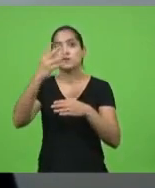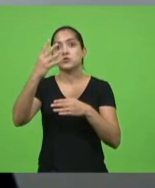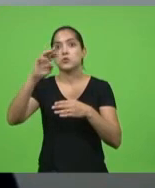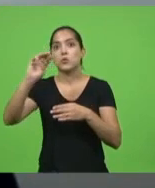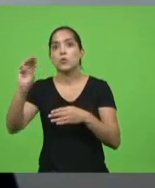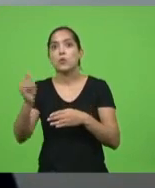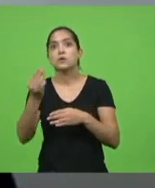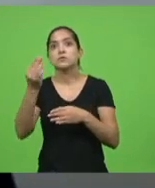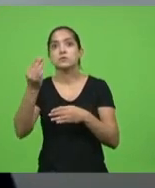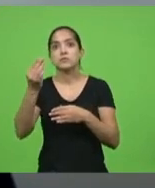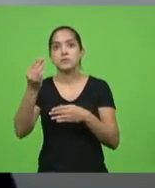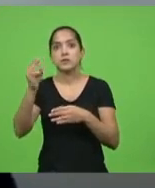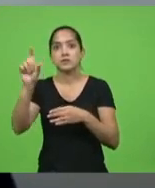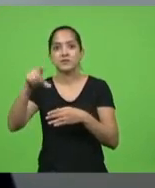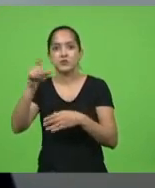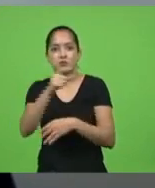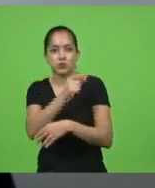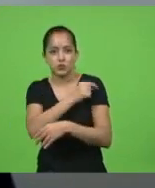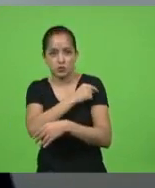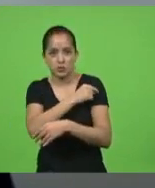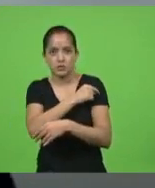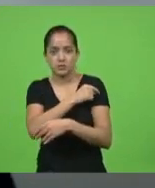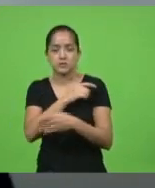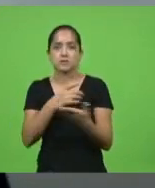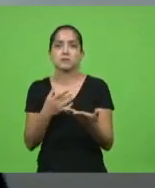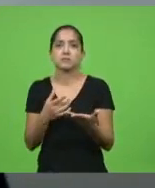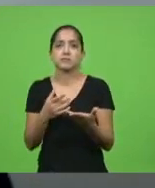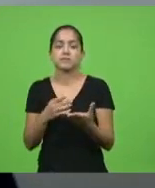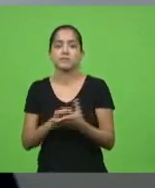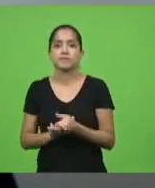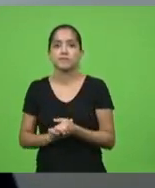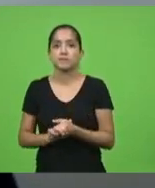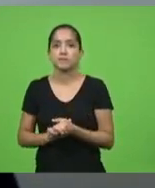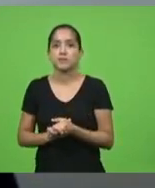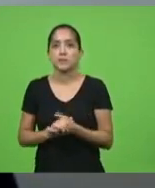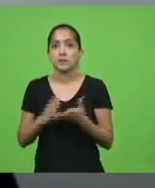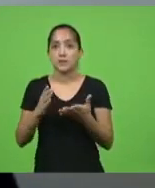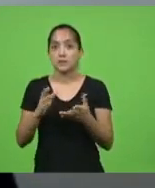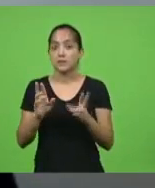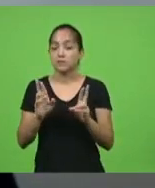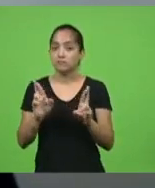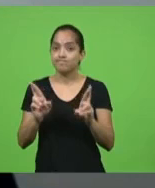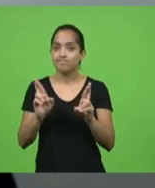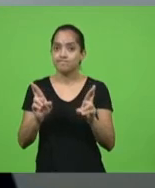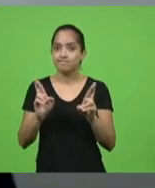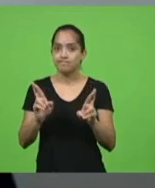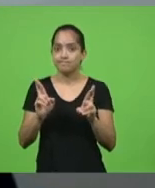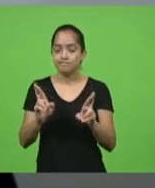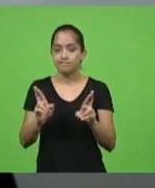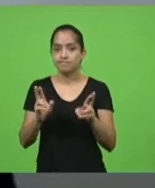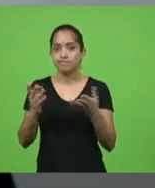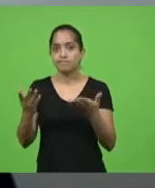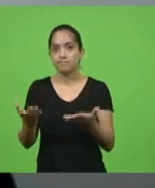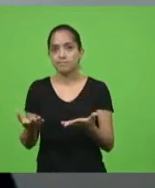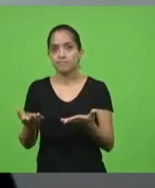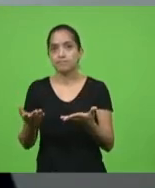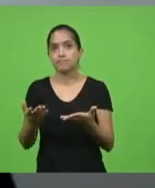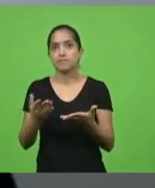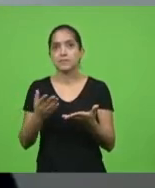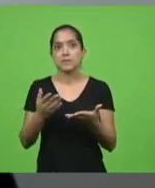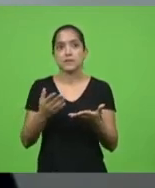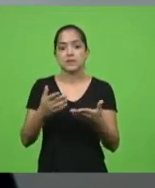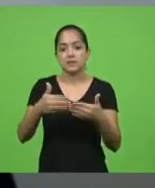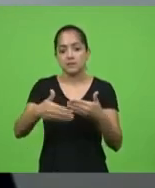200 mil doses da vacina Sputnik então nós estamos esperançosos de que nenhum percalço tenha